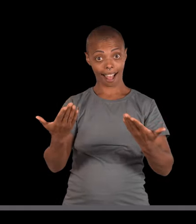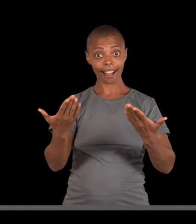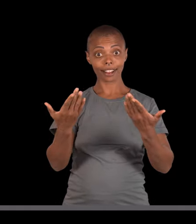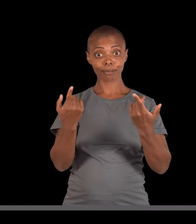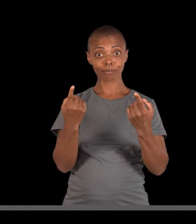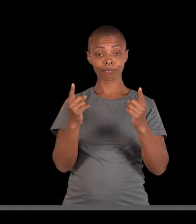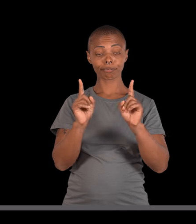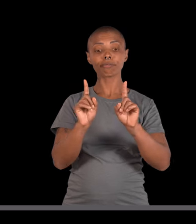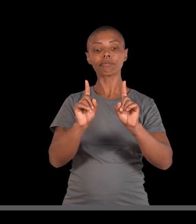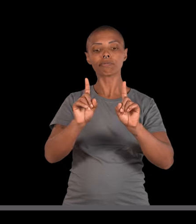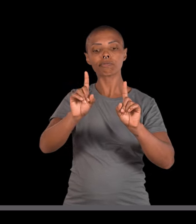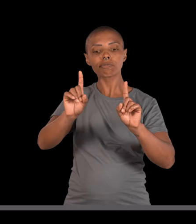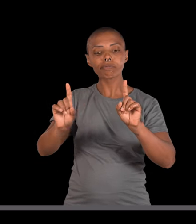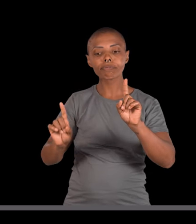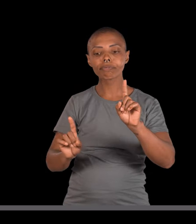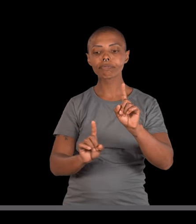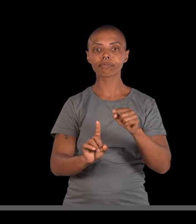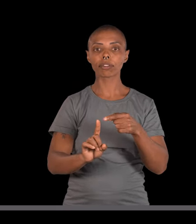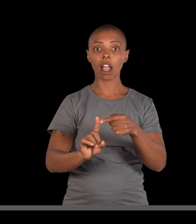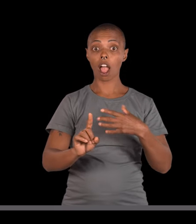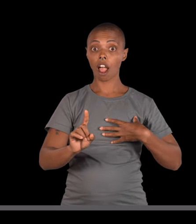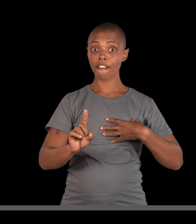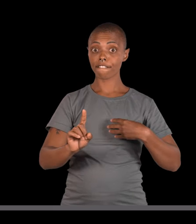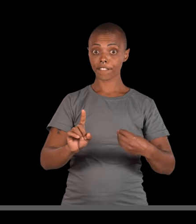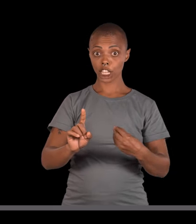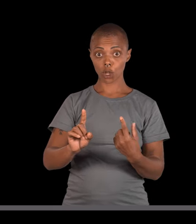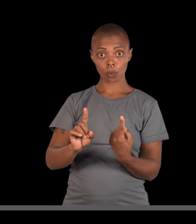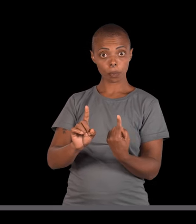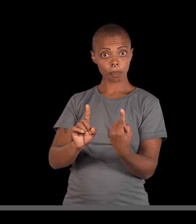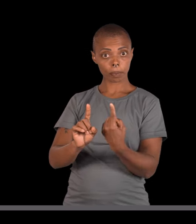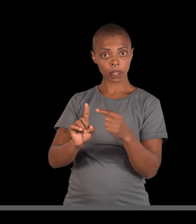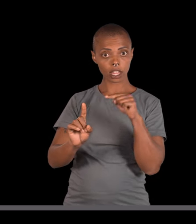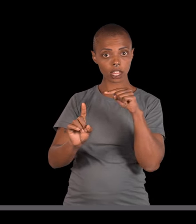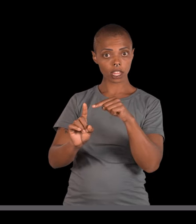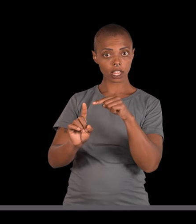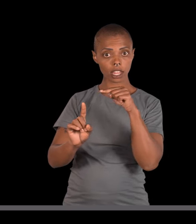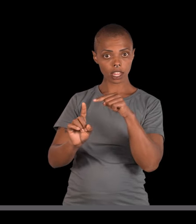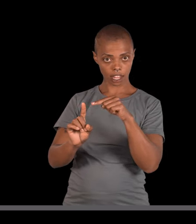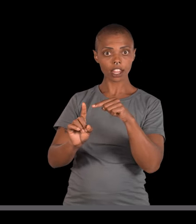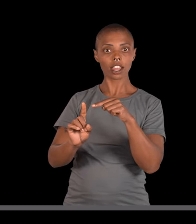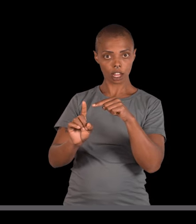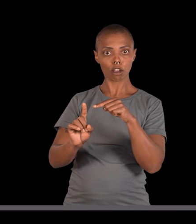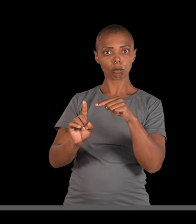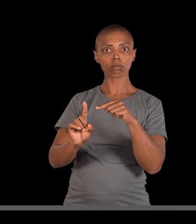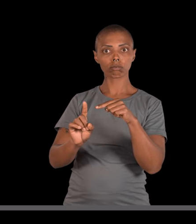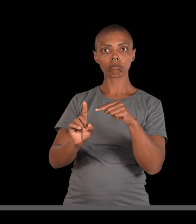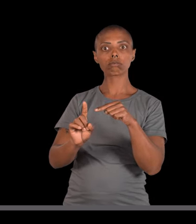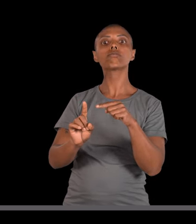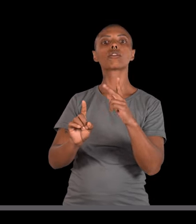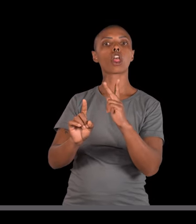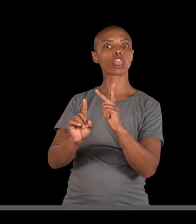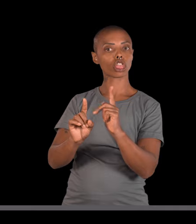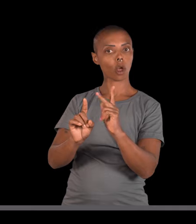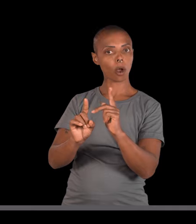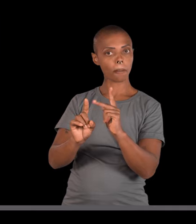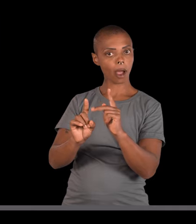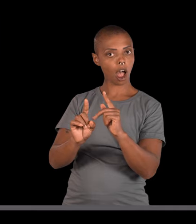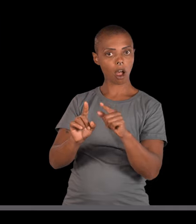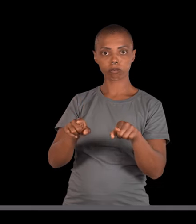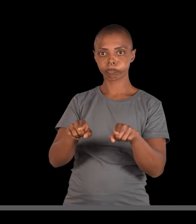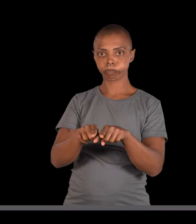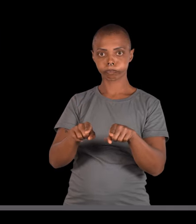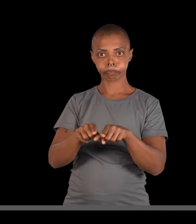e aí o que aconteceu foi que o primeiro filho do casal, como diz aqui o problema,